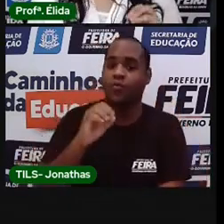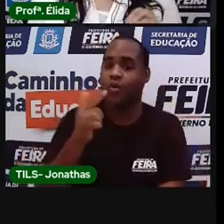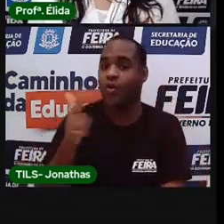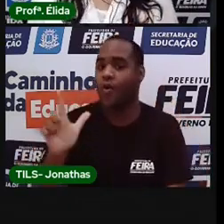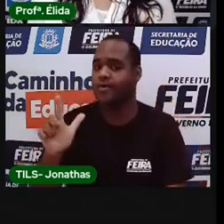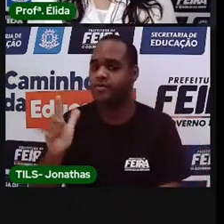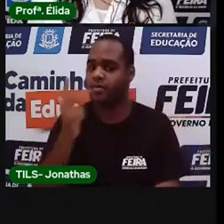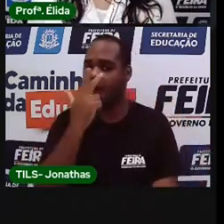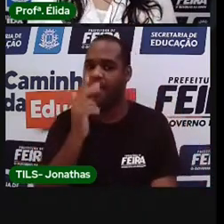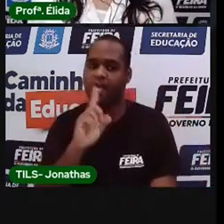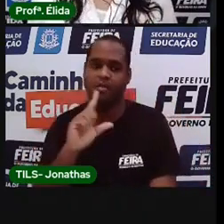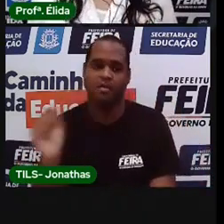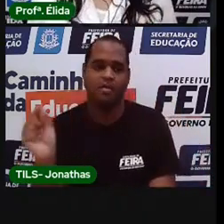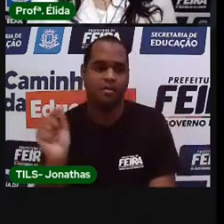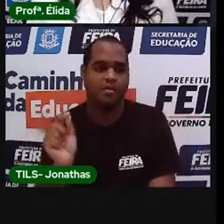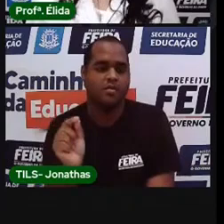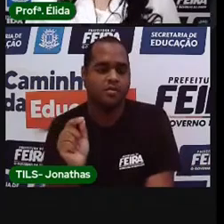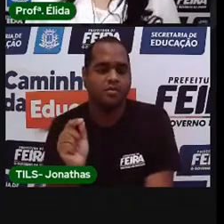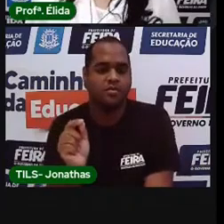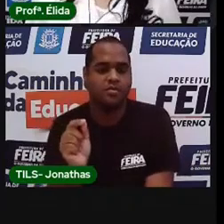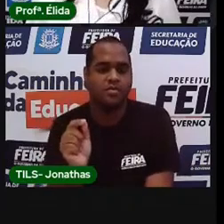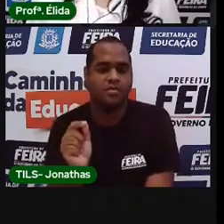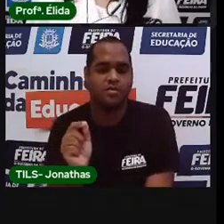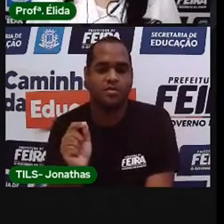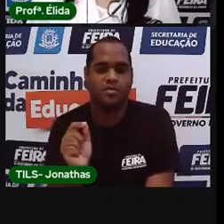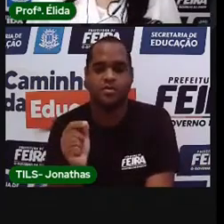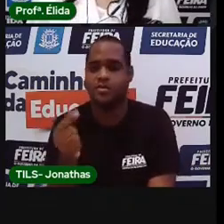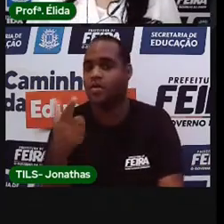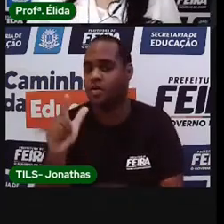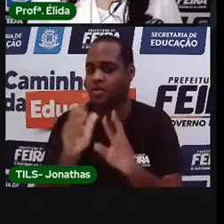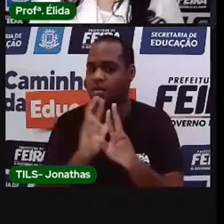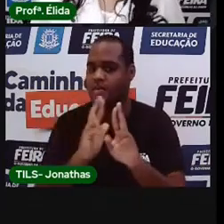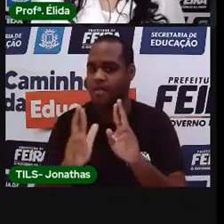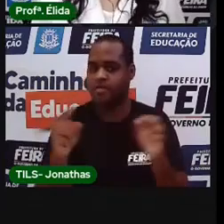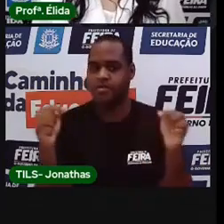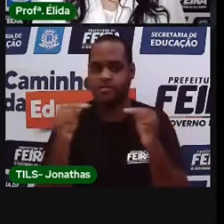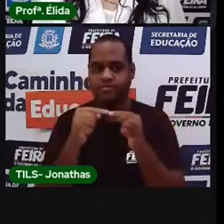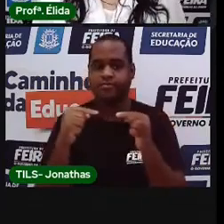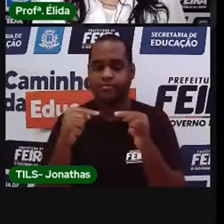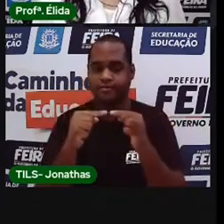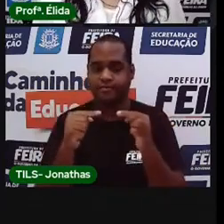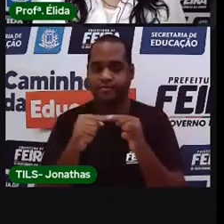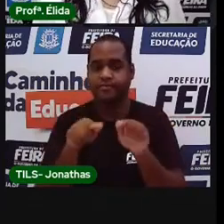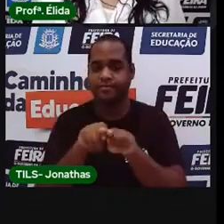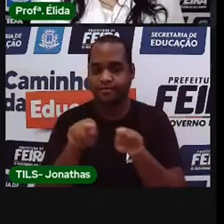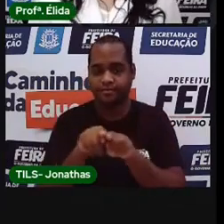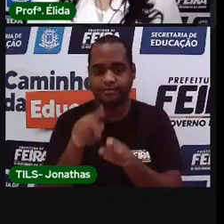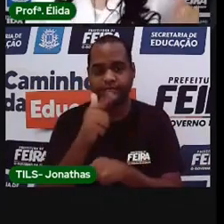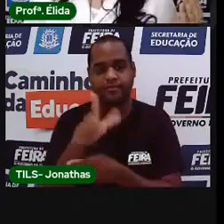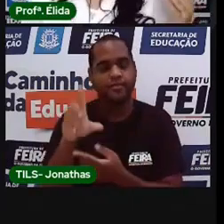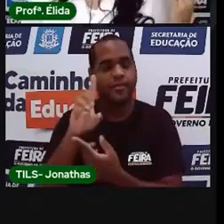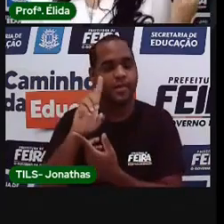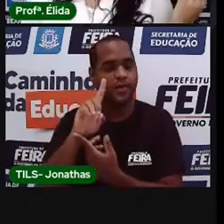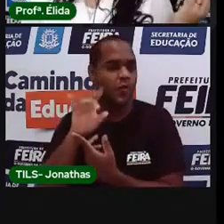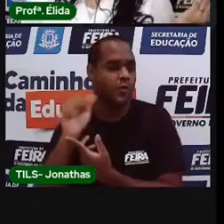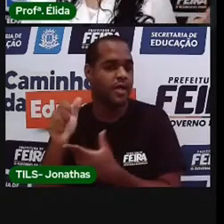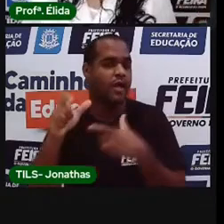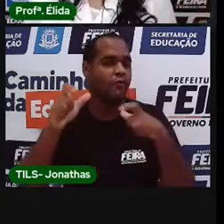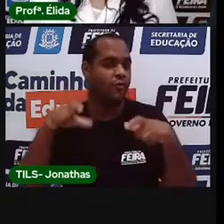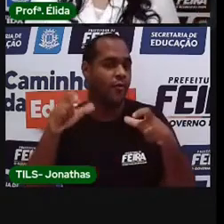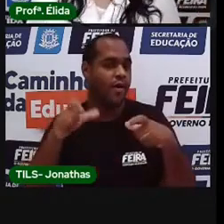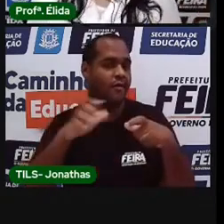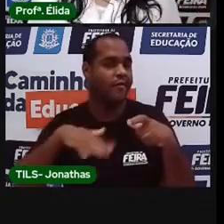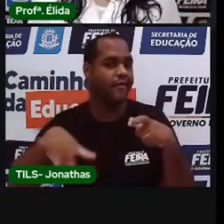de uma despedida. Do remetente. E da data ou o